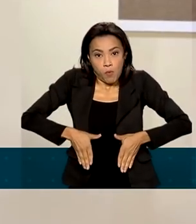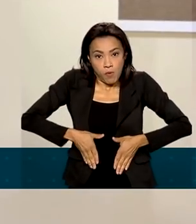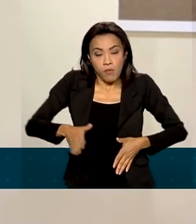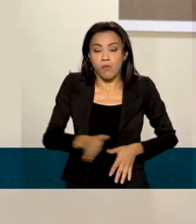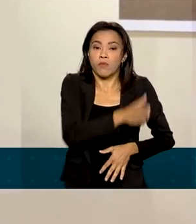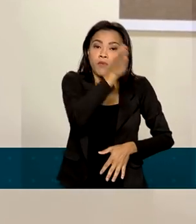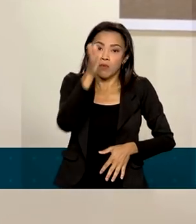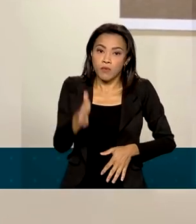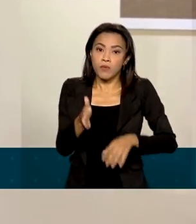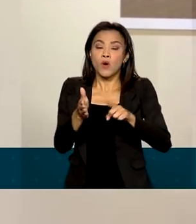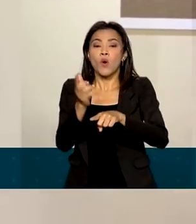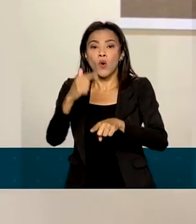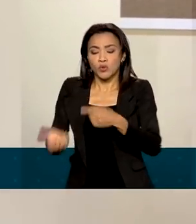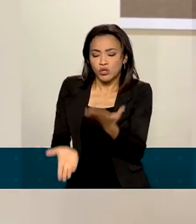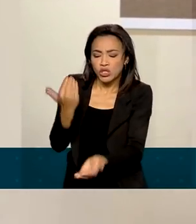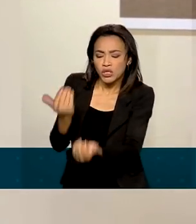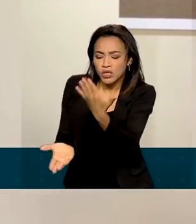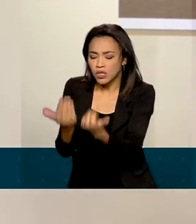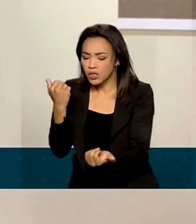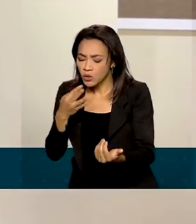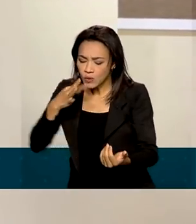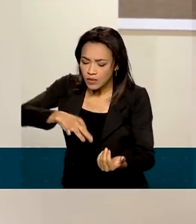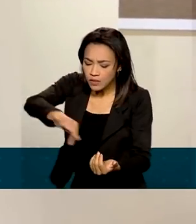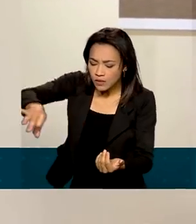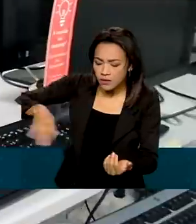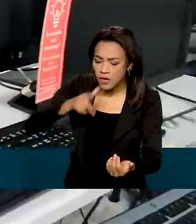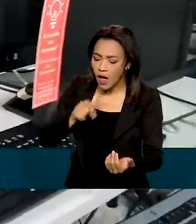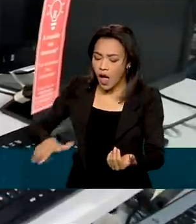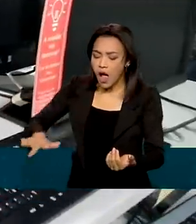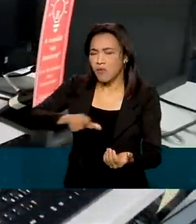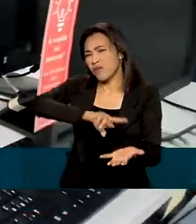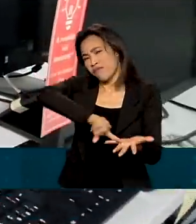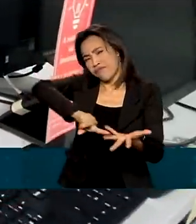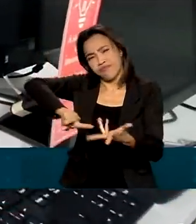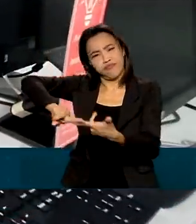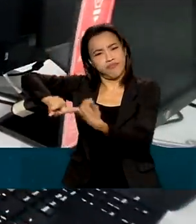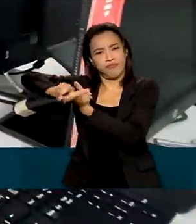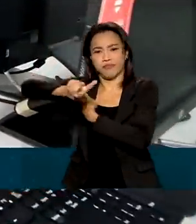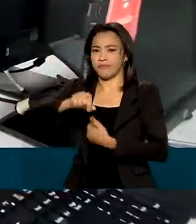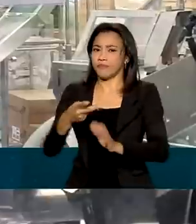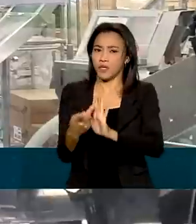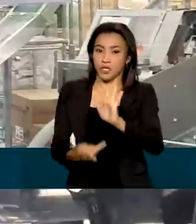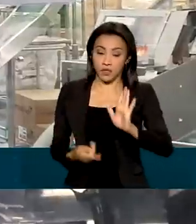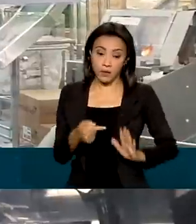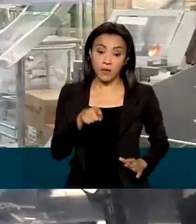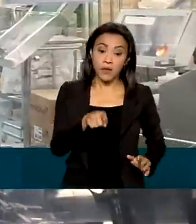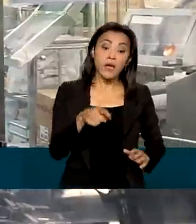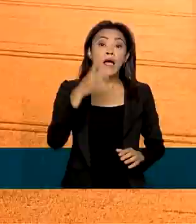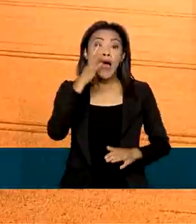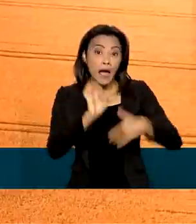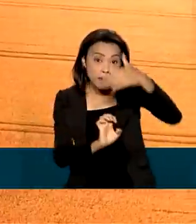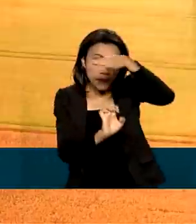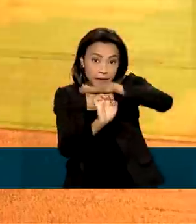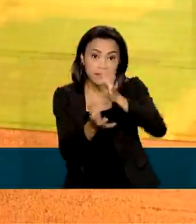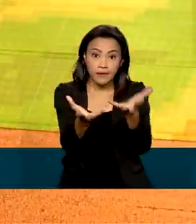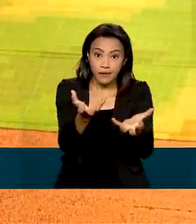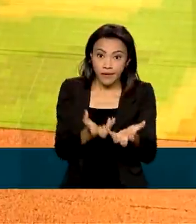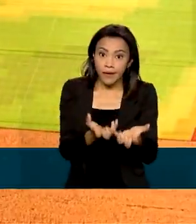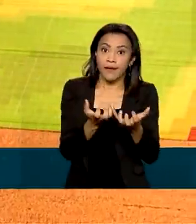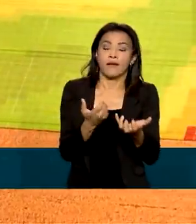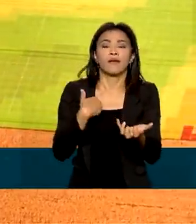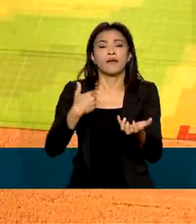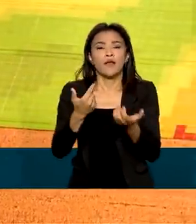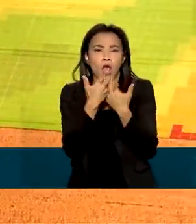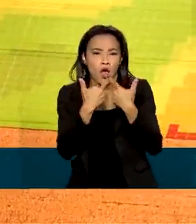equipamentos de sanitização, testes rápidos e por aí vai. O empresário que queira inovar o seu negócio e torná-lo